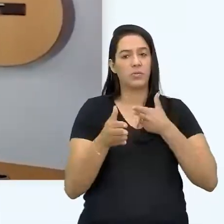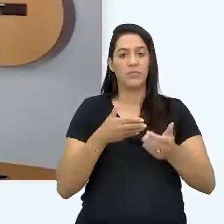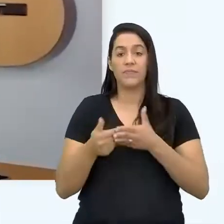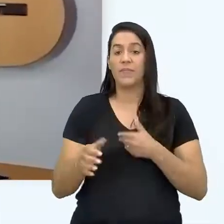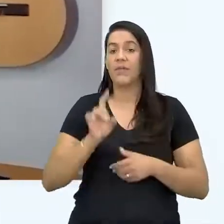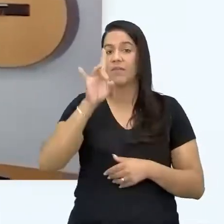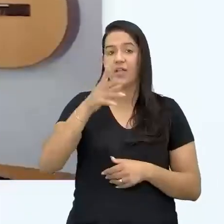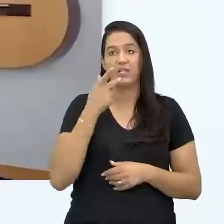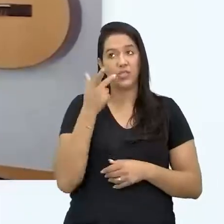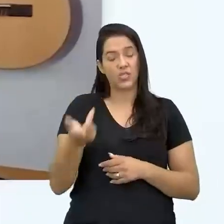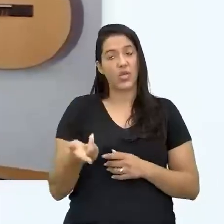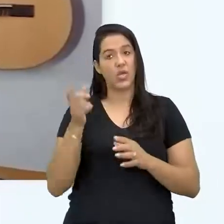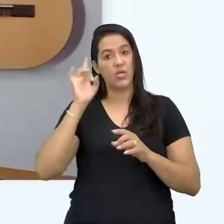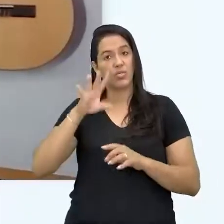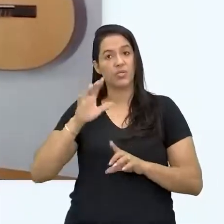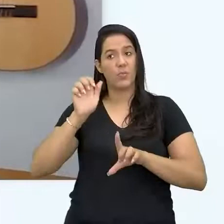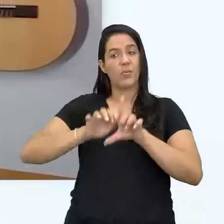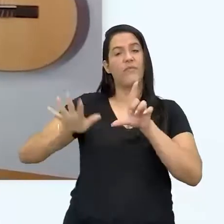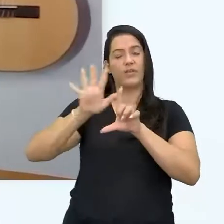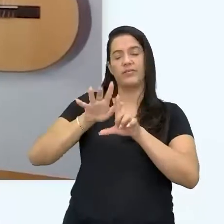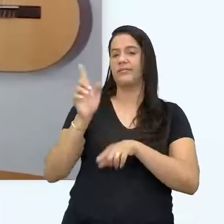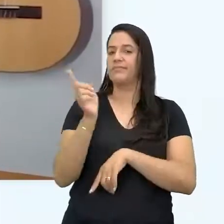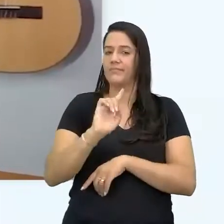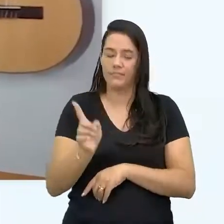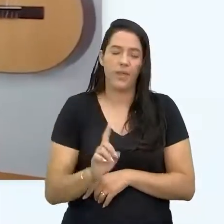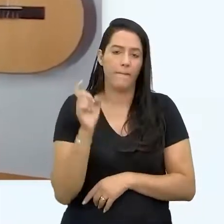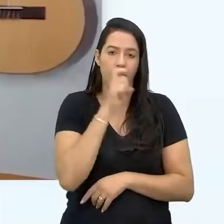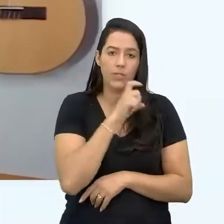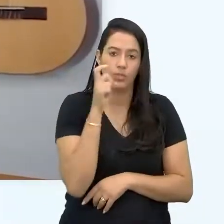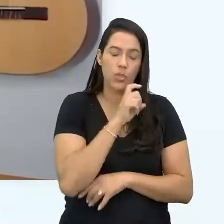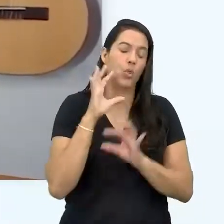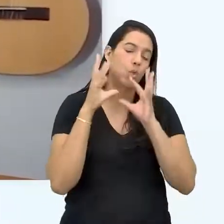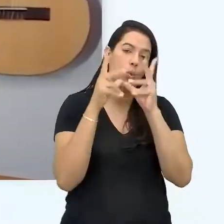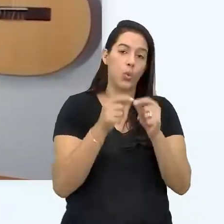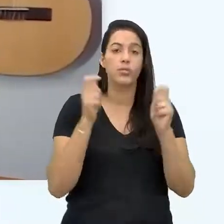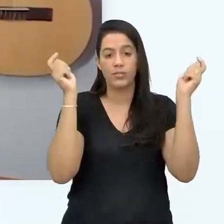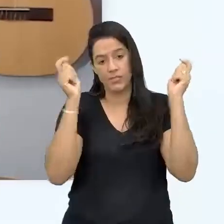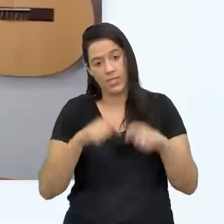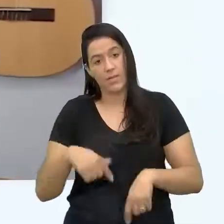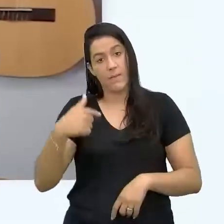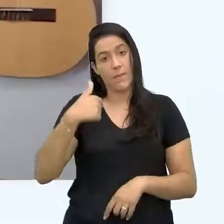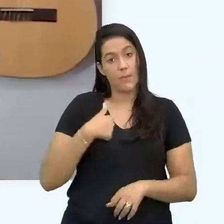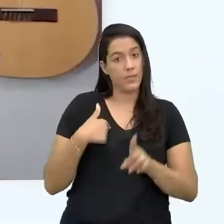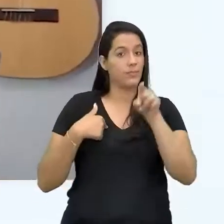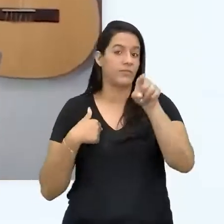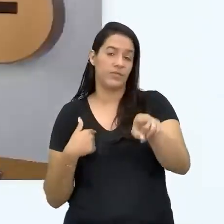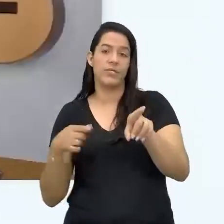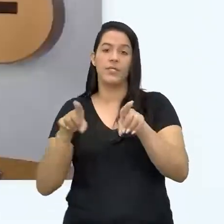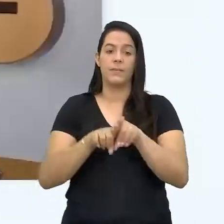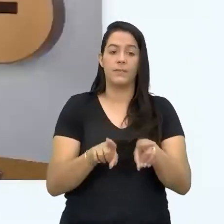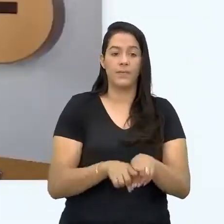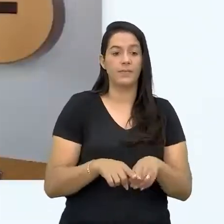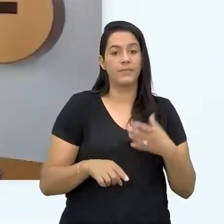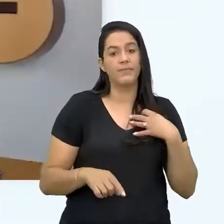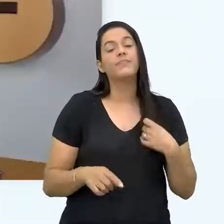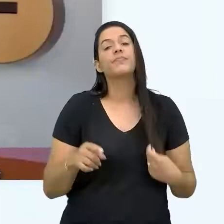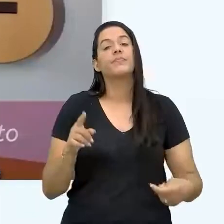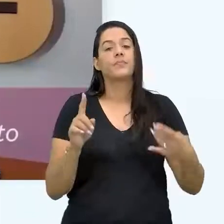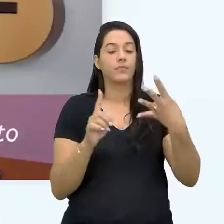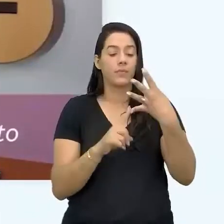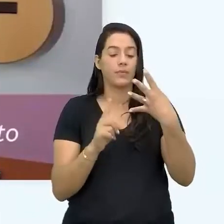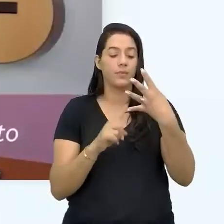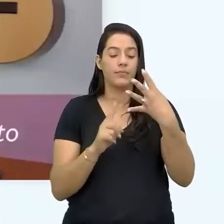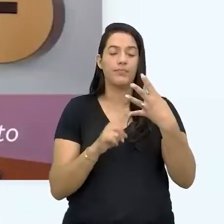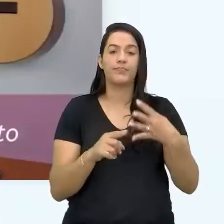branding é só pra influencer, mentira, não é. Branding é pra todo mundo, branding é pra mim, branding é pra você também. Mito 4